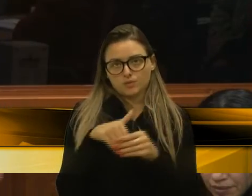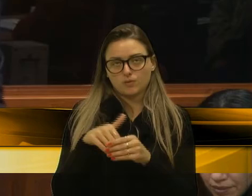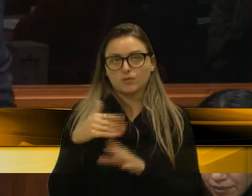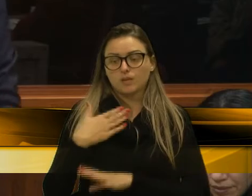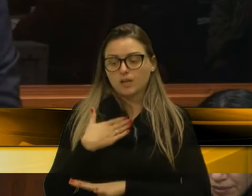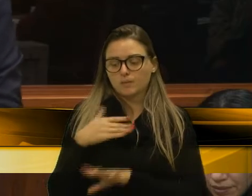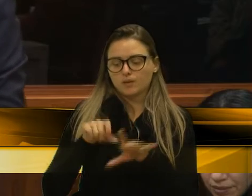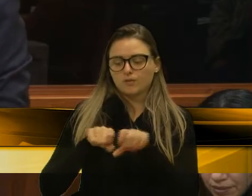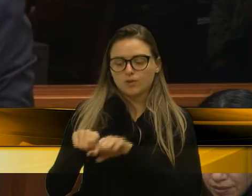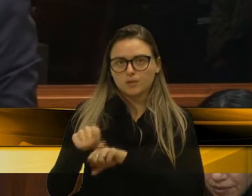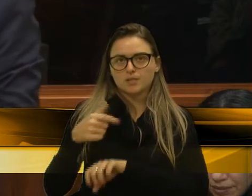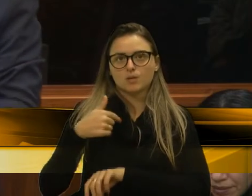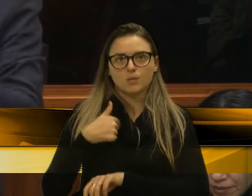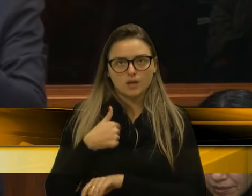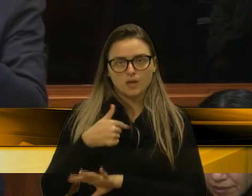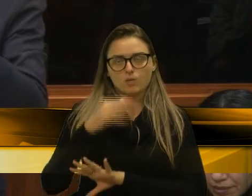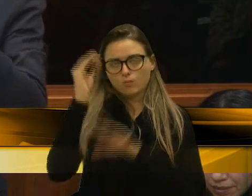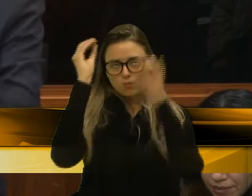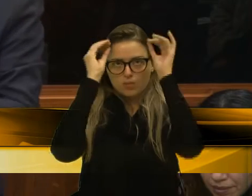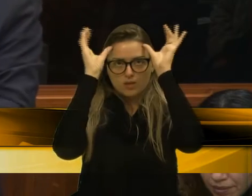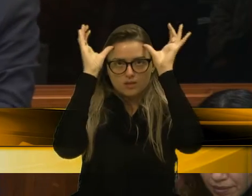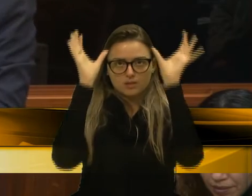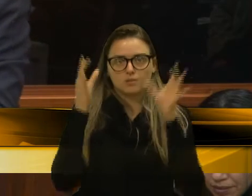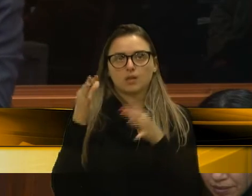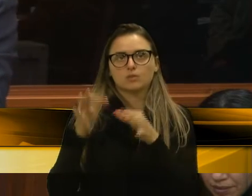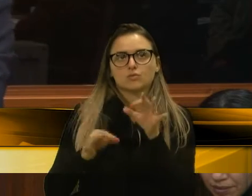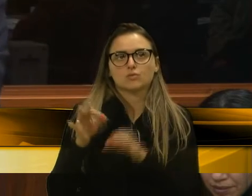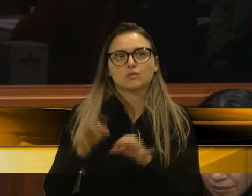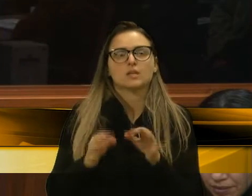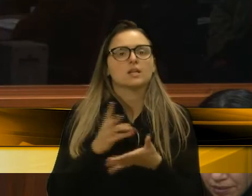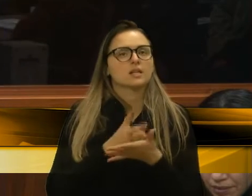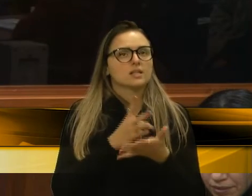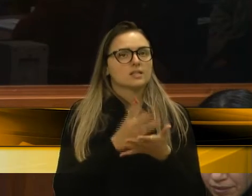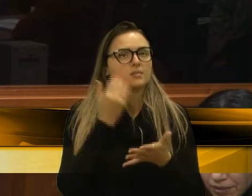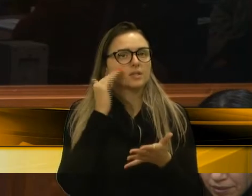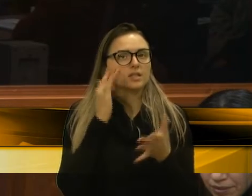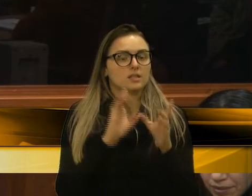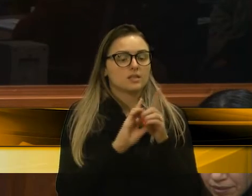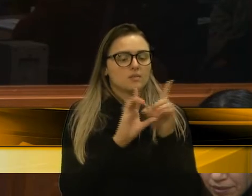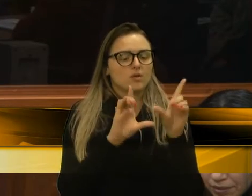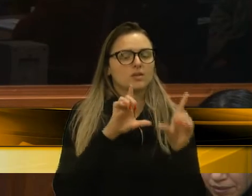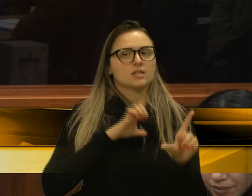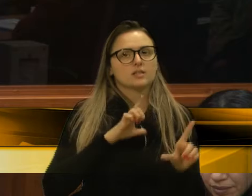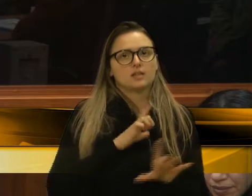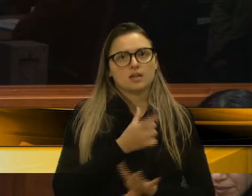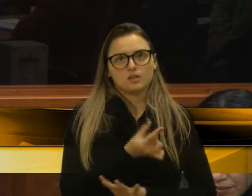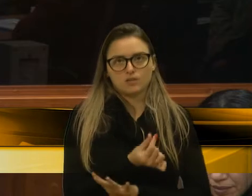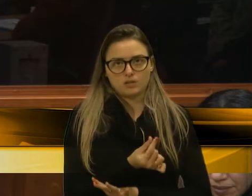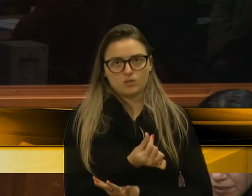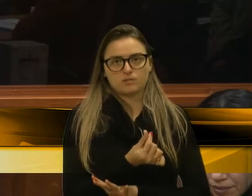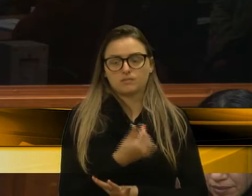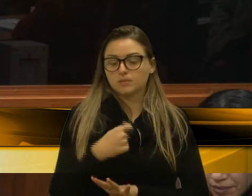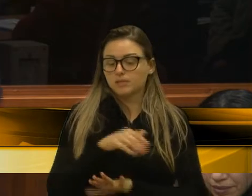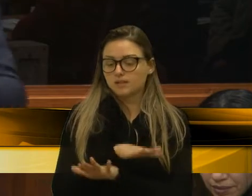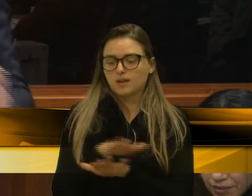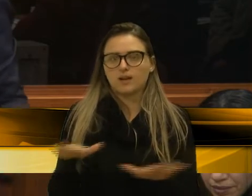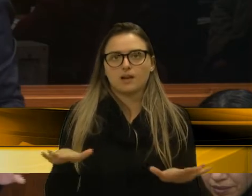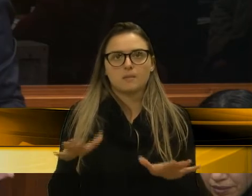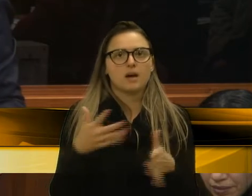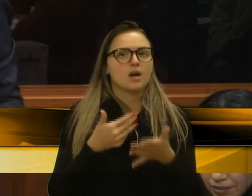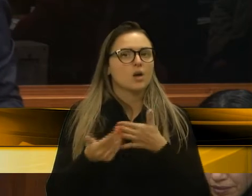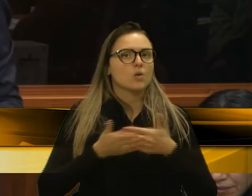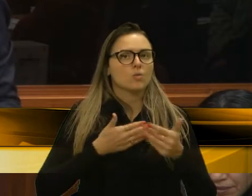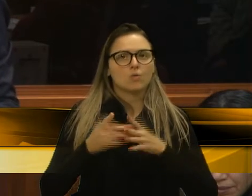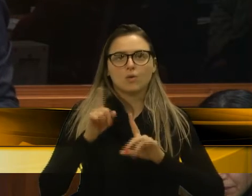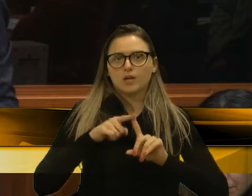formação política, eu sempre entendi que a democracia tem um custo. Nós temos que acabar com qualquer tipo de abuso